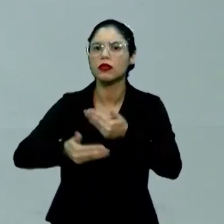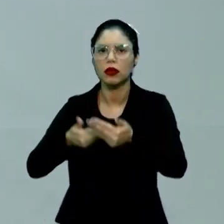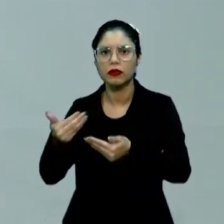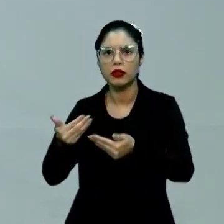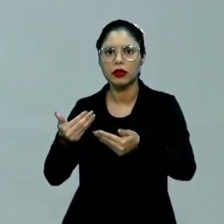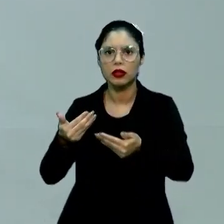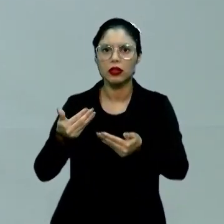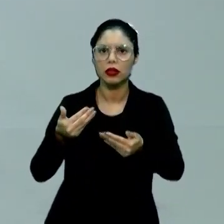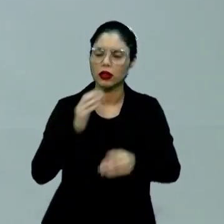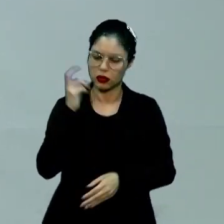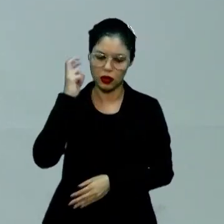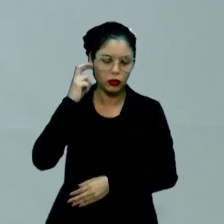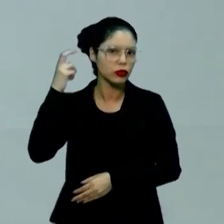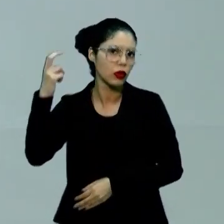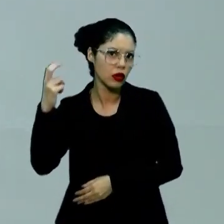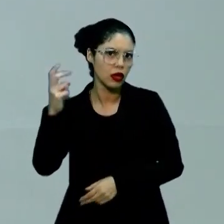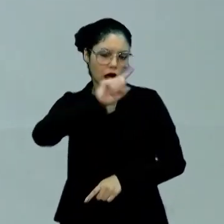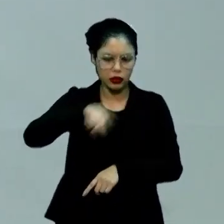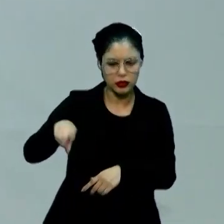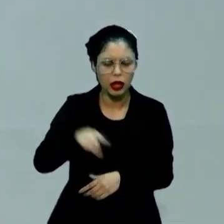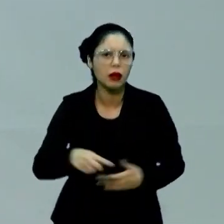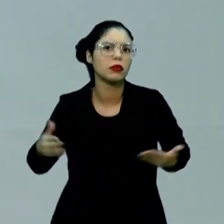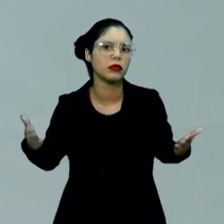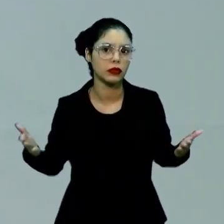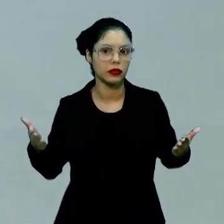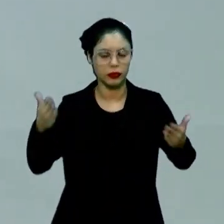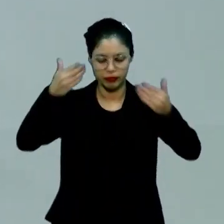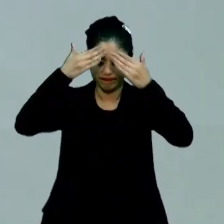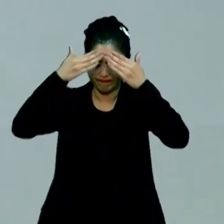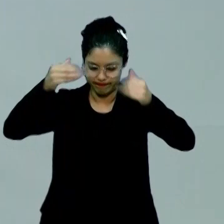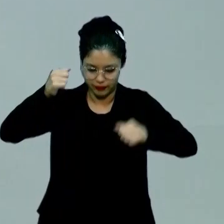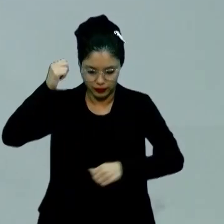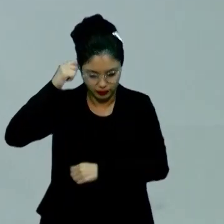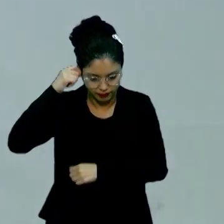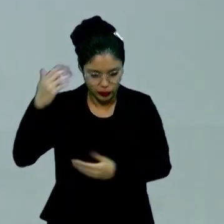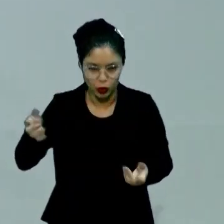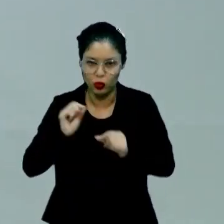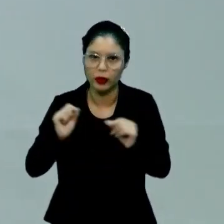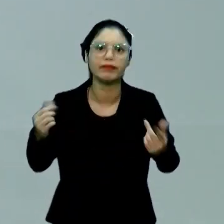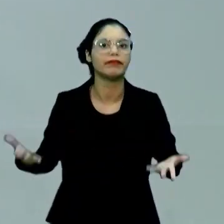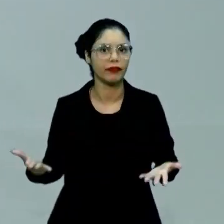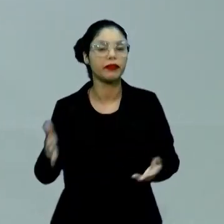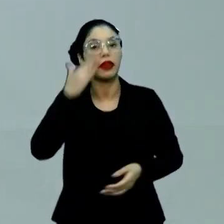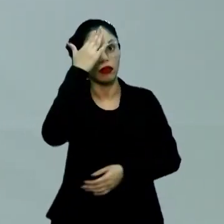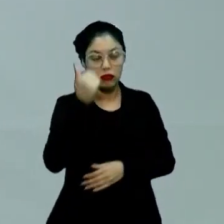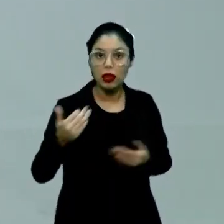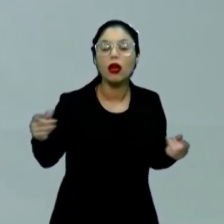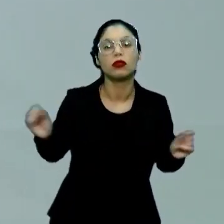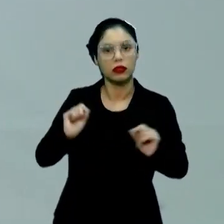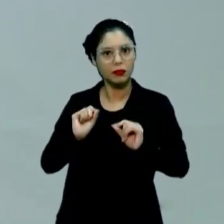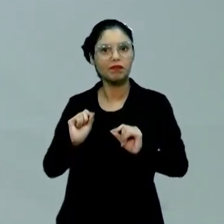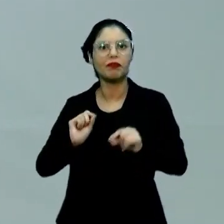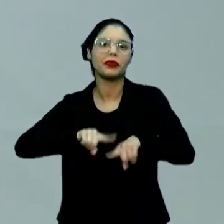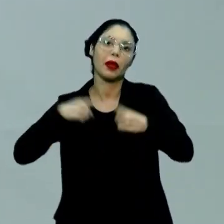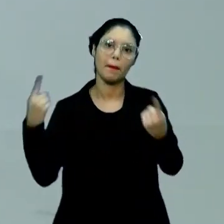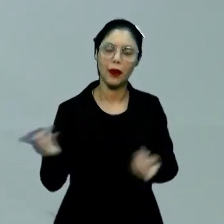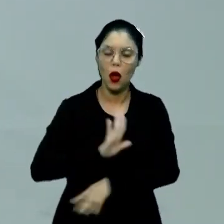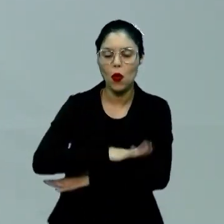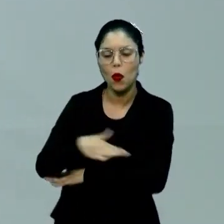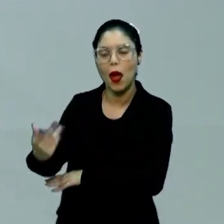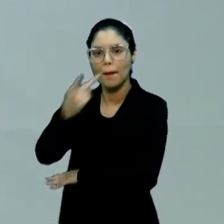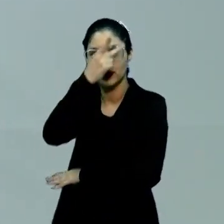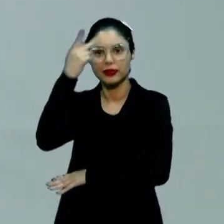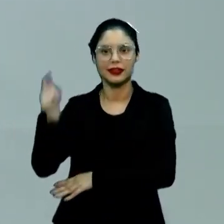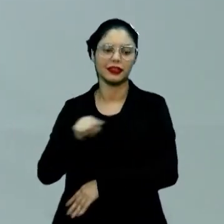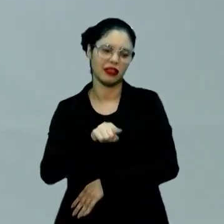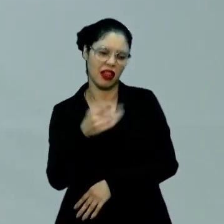meio da cultura? A cultura do cancelamento? Aí você vai dizer, meu Deus, a cultura do cancelamento. Claro que eu sei que a cultura do cancelamento é quando as pessoas, vão